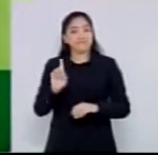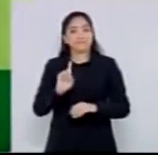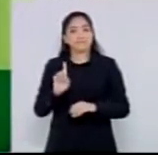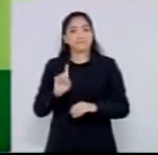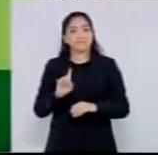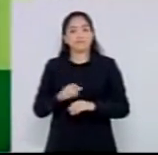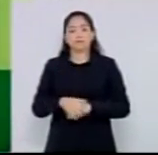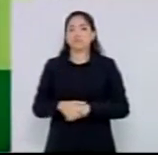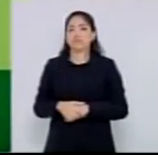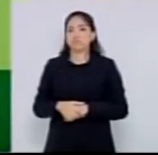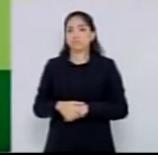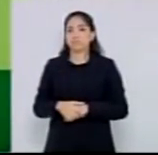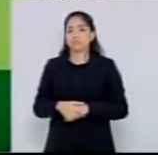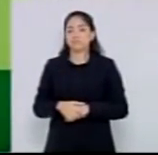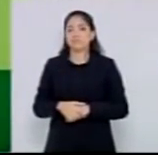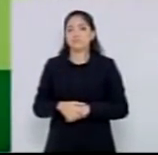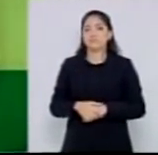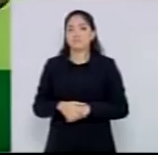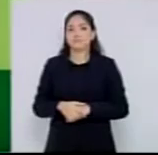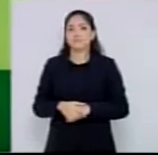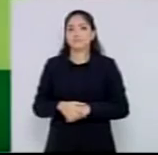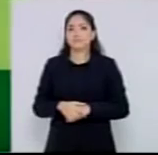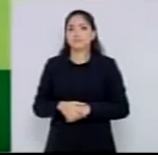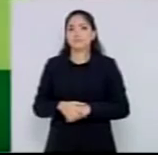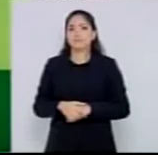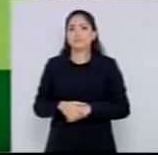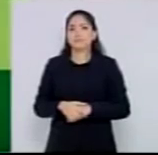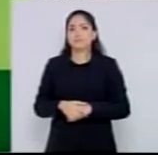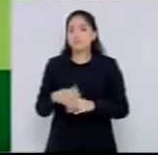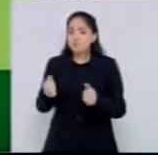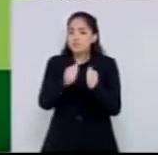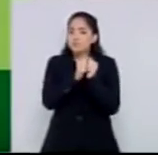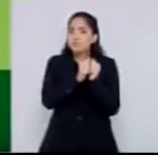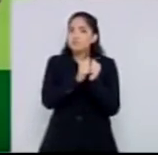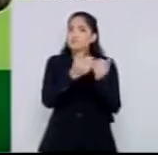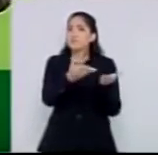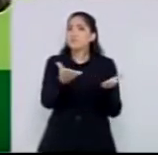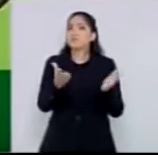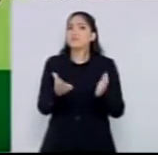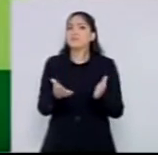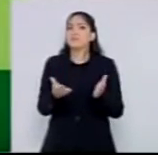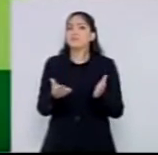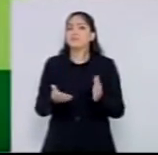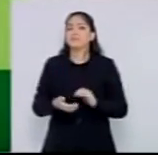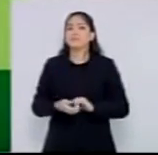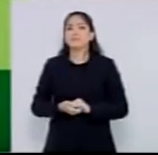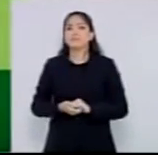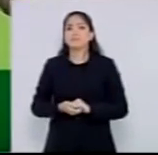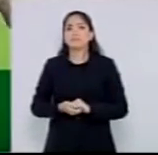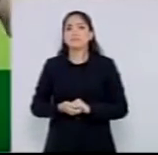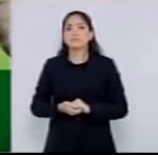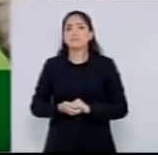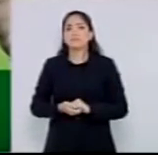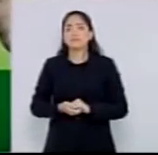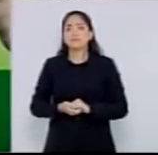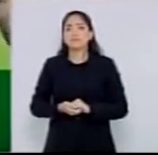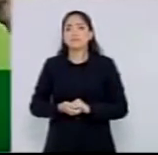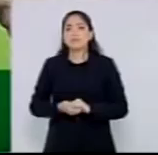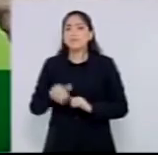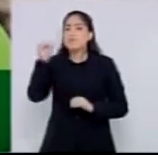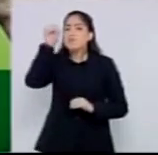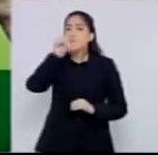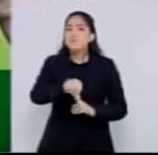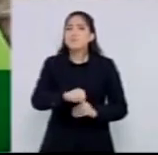coronel, fui eu que levei o homem, meu pai fala aqui, o pior dos pecados, é a